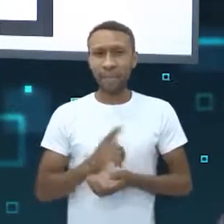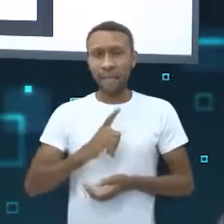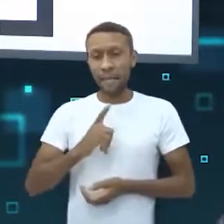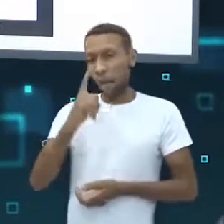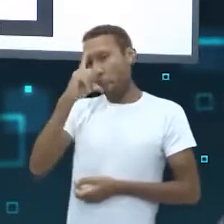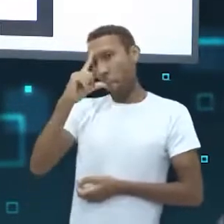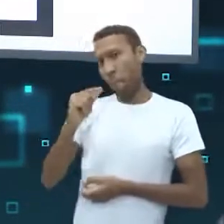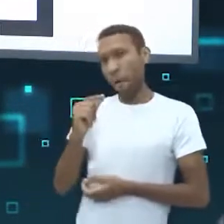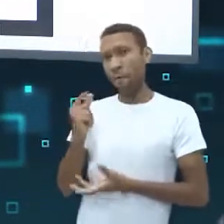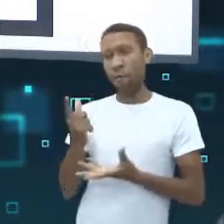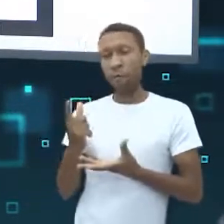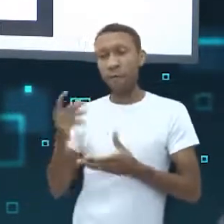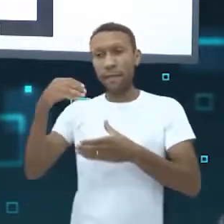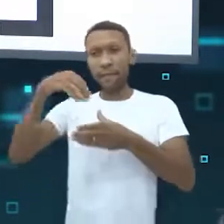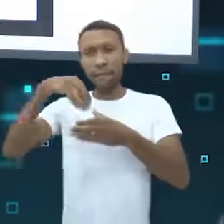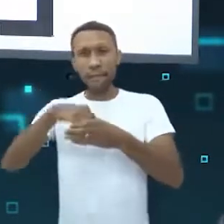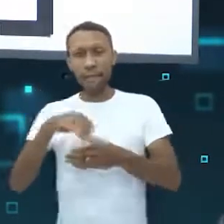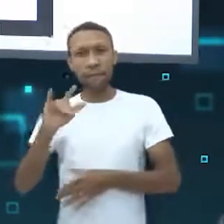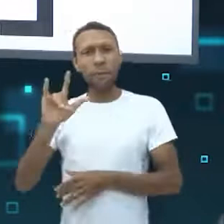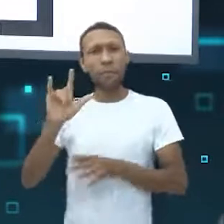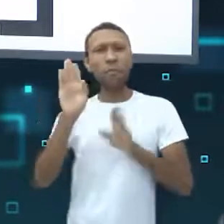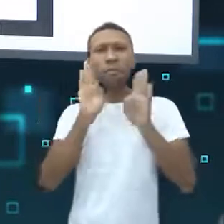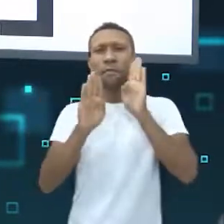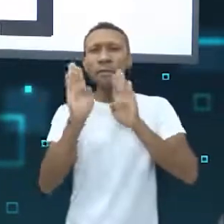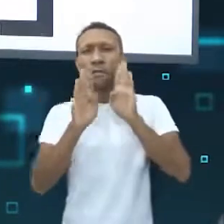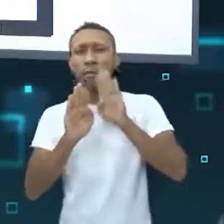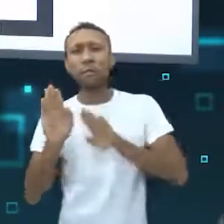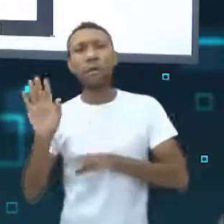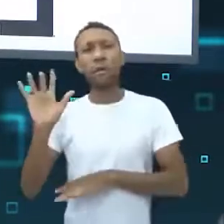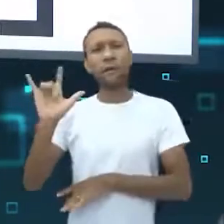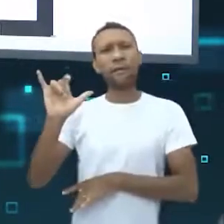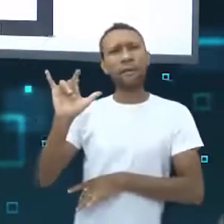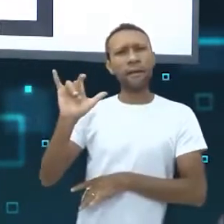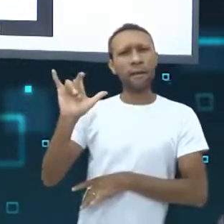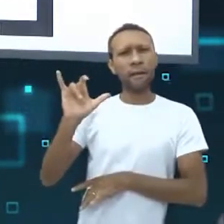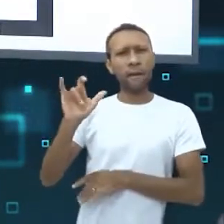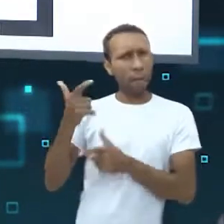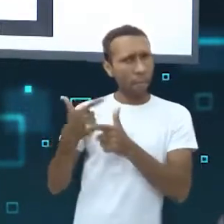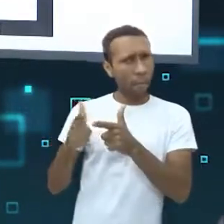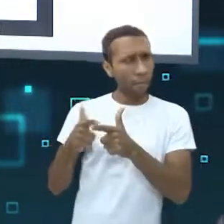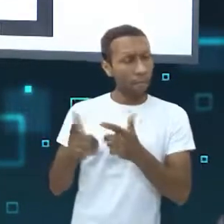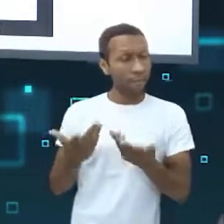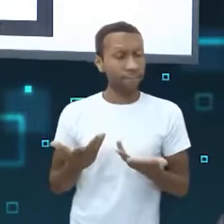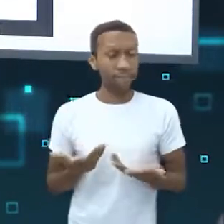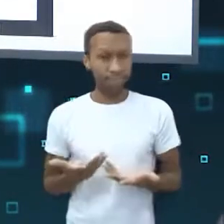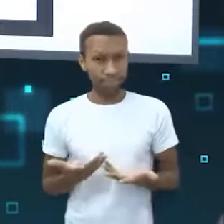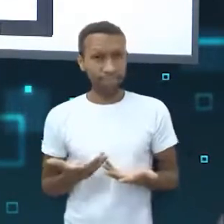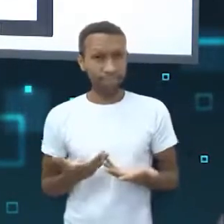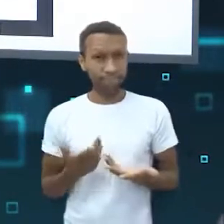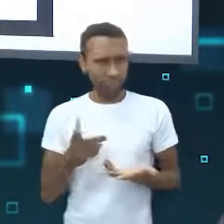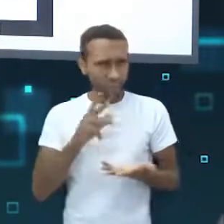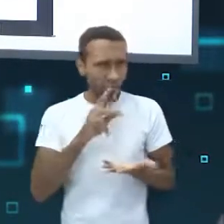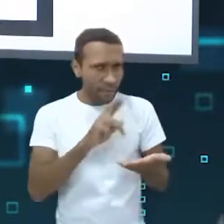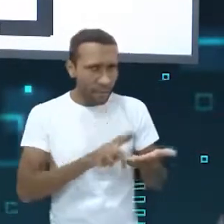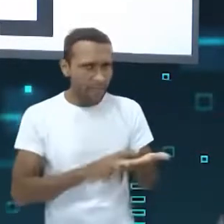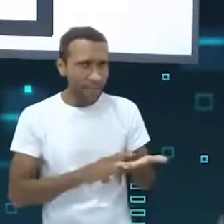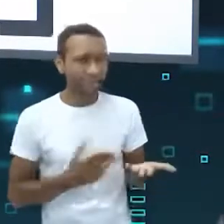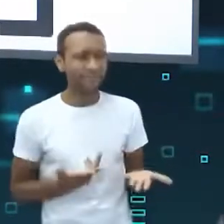perfil público no Facebook e no Instagram é um problema? Anotou?